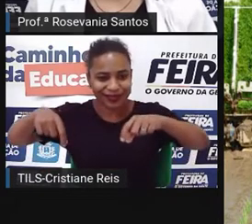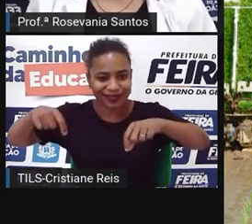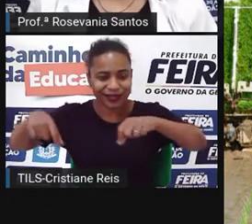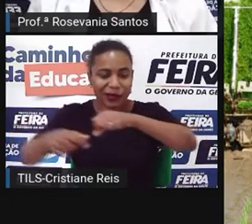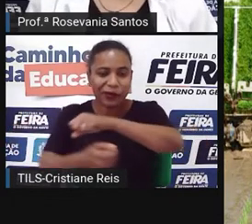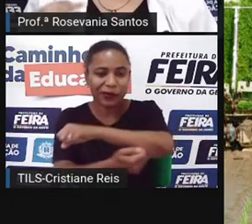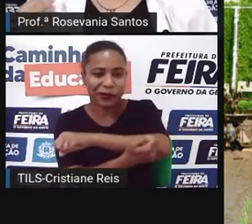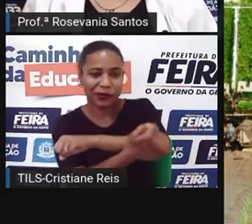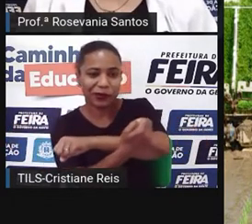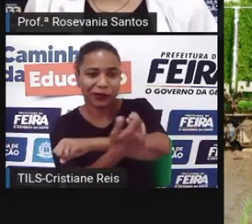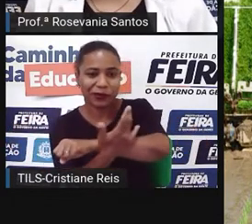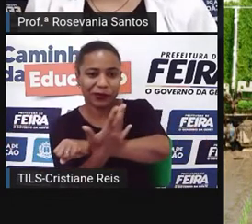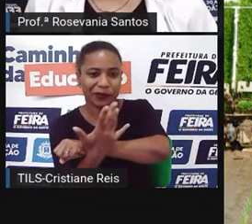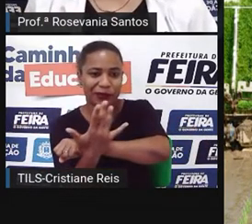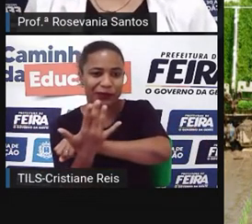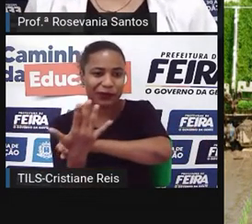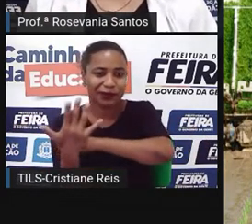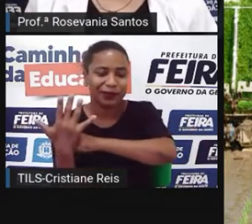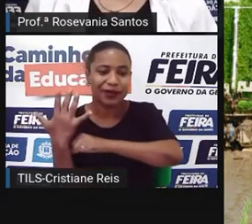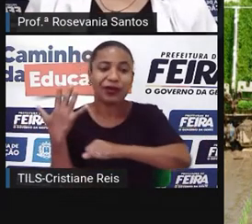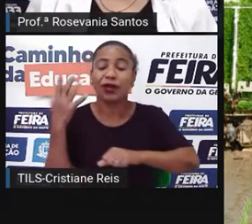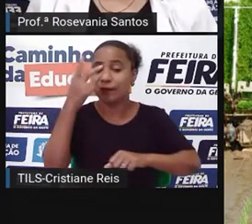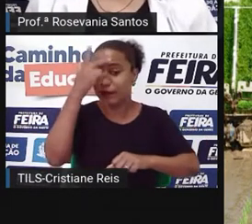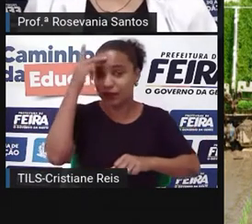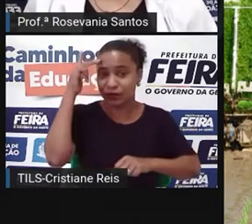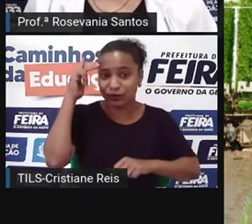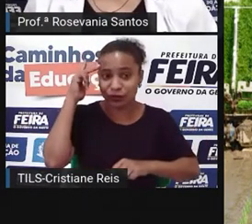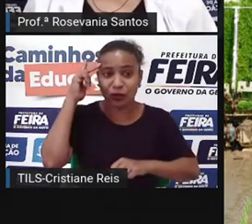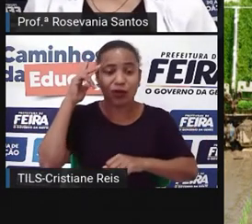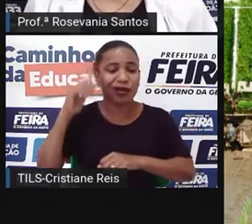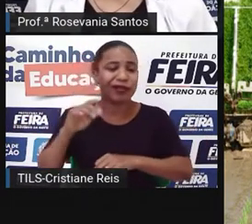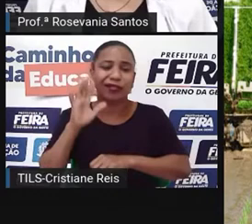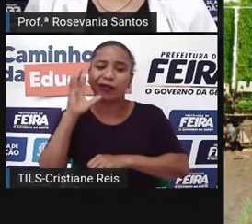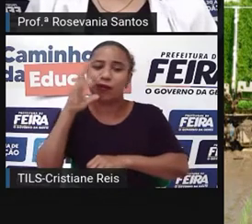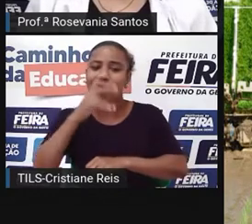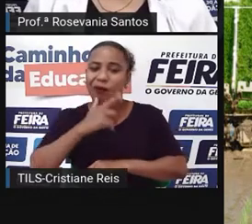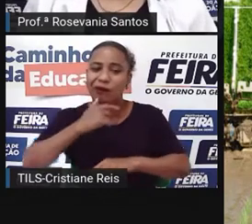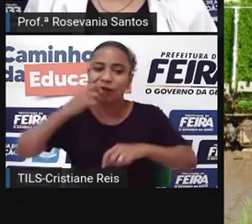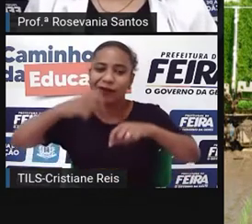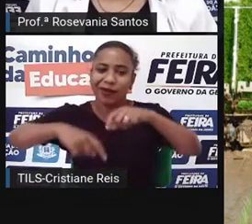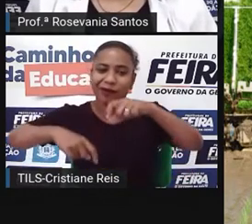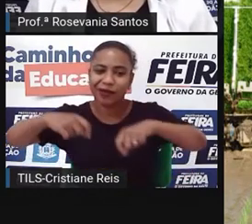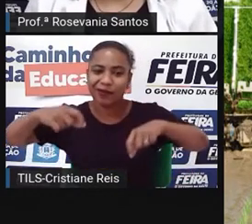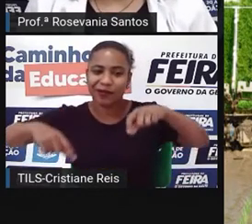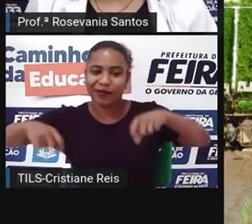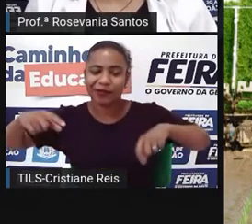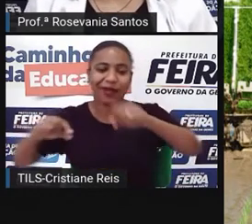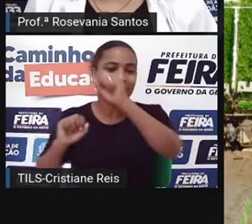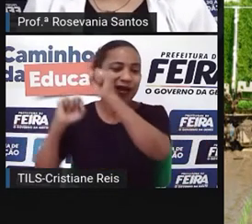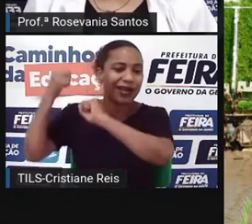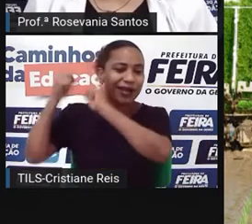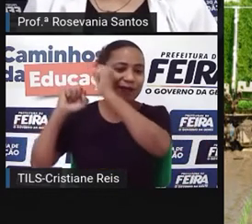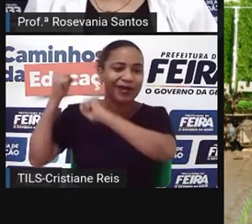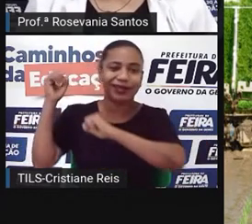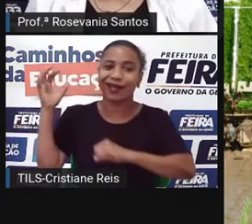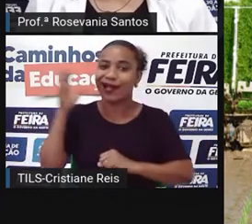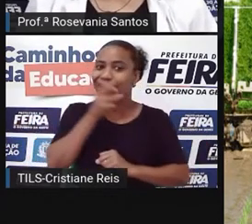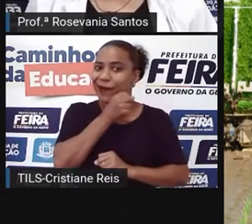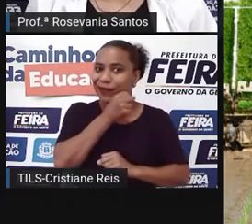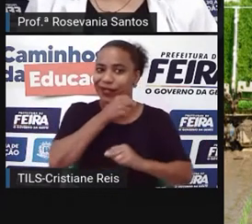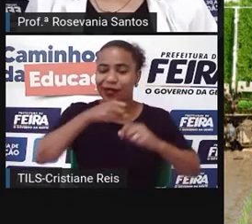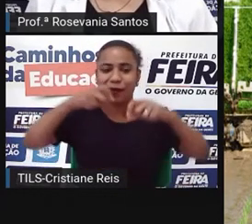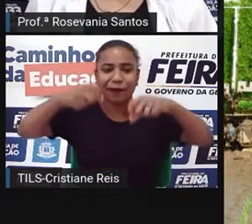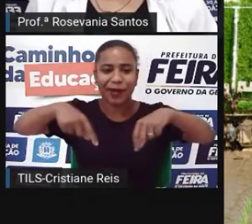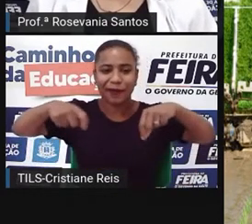pessoas fazendo. E vários dias também. A máquina faz em algumas horas o trabalho de não sei quantas pessoas. E olha aqui, né?